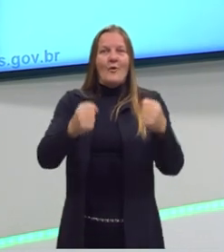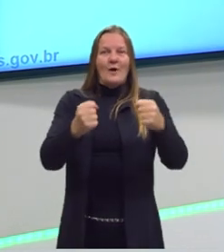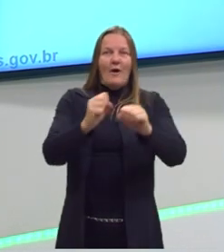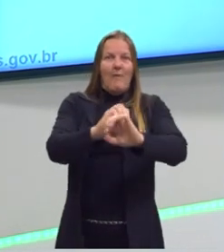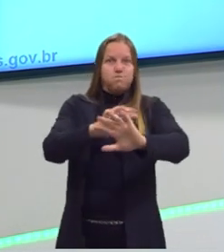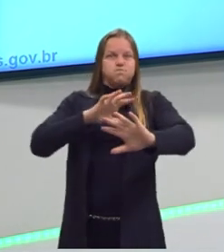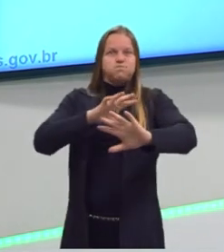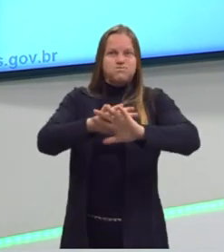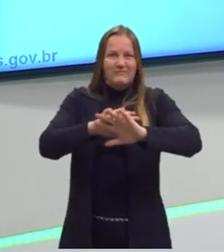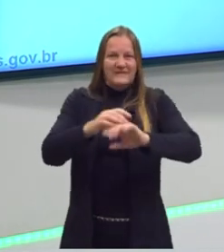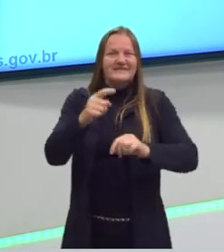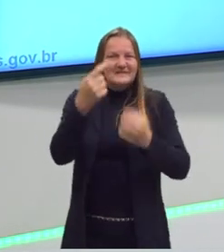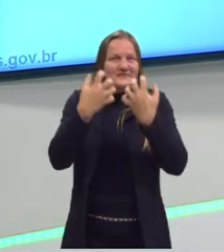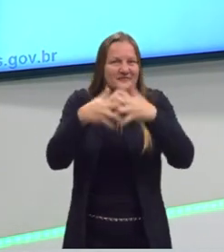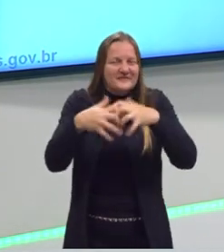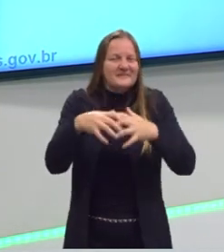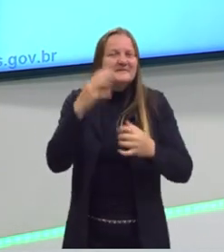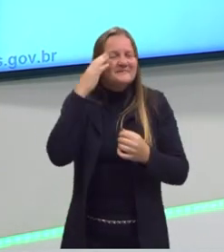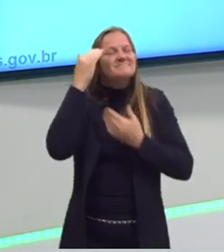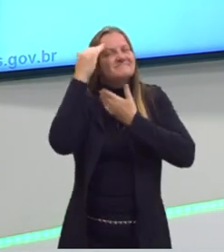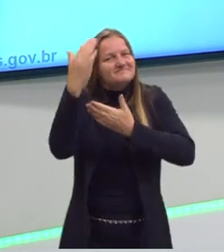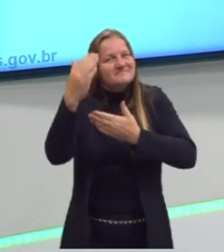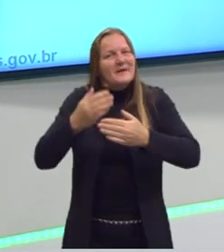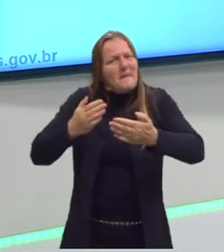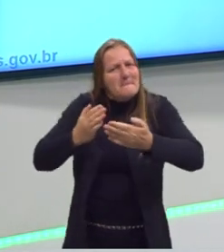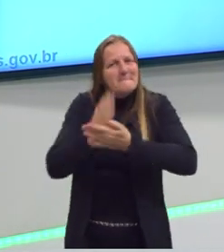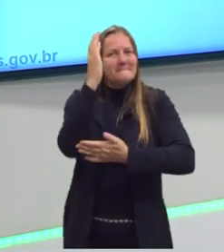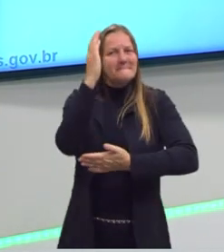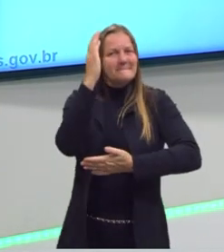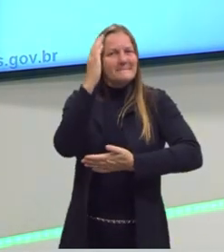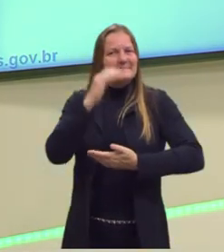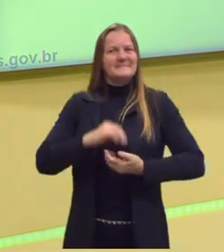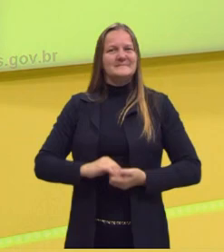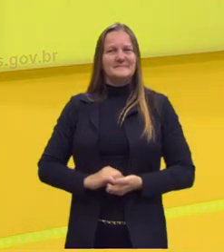anda todos os dias. E muito obrigada. Partiu passar.